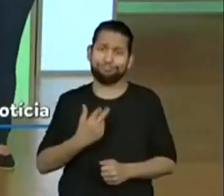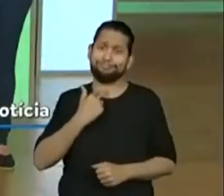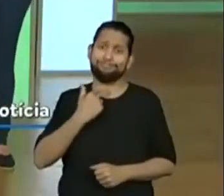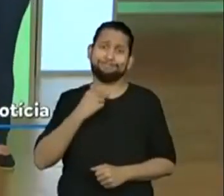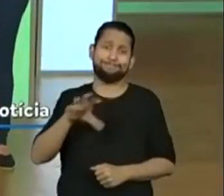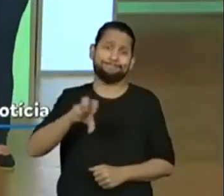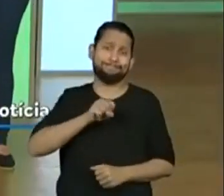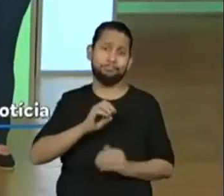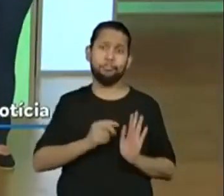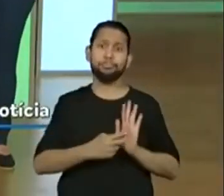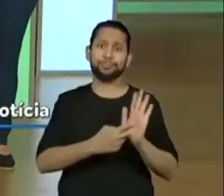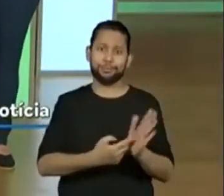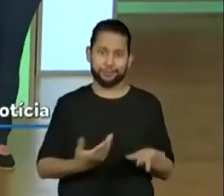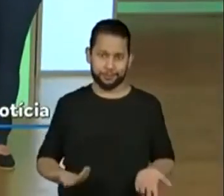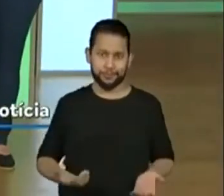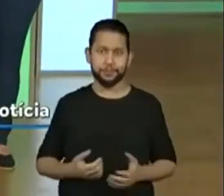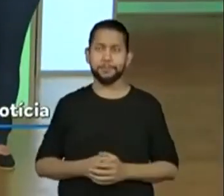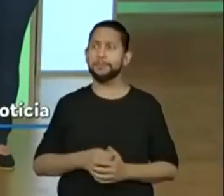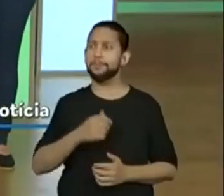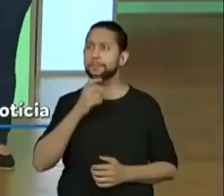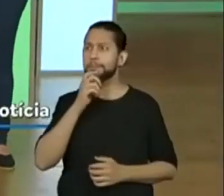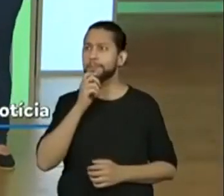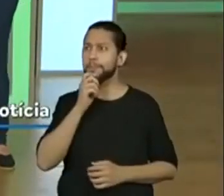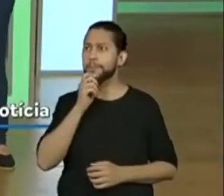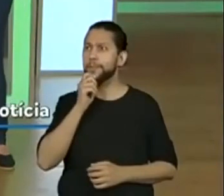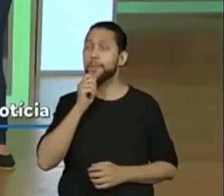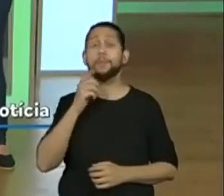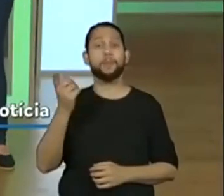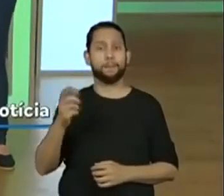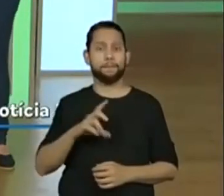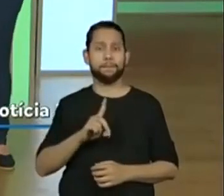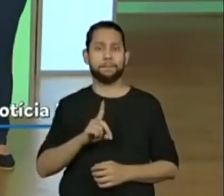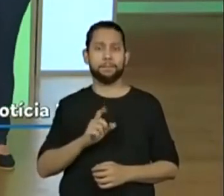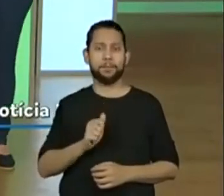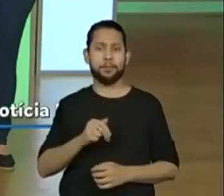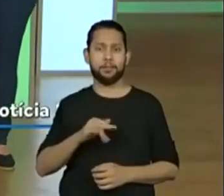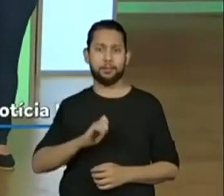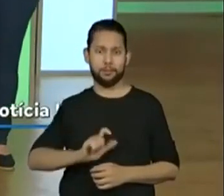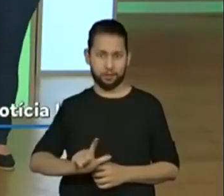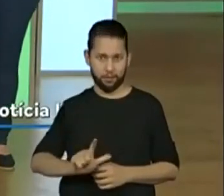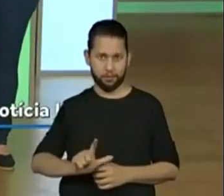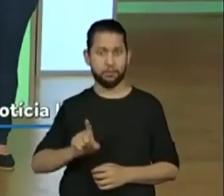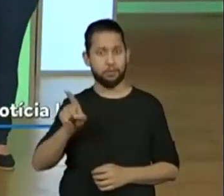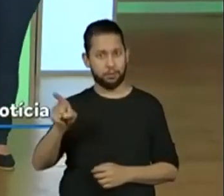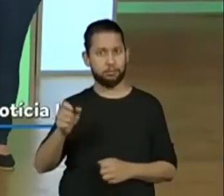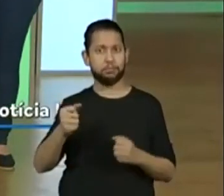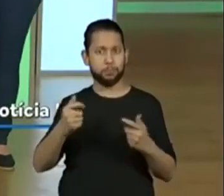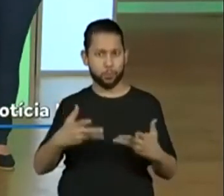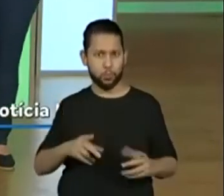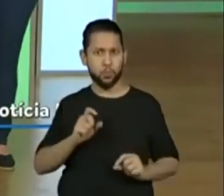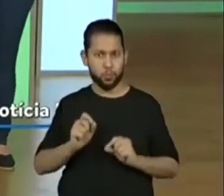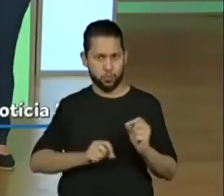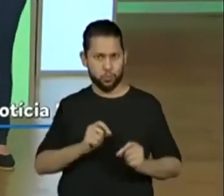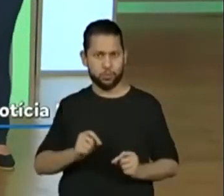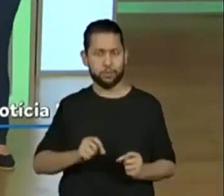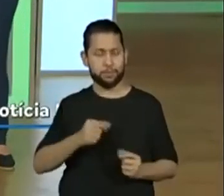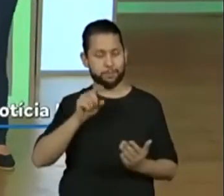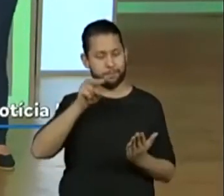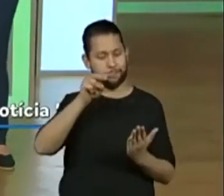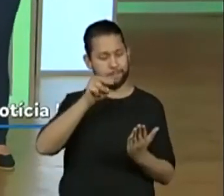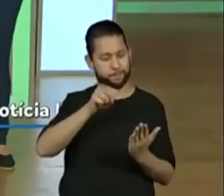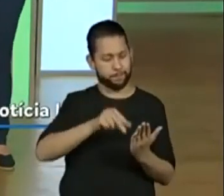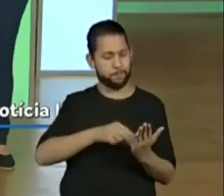O aluno Daniel, da professora Brígida, ele comentando sobre a notícia do